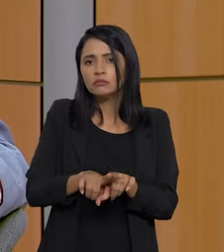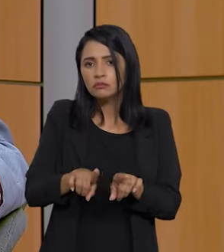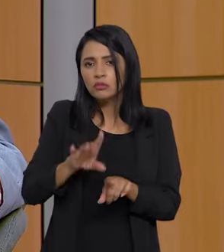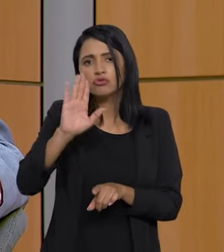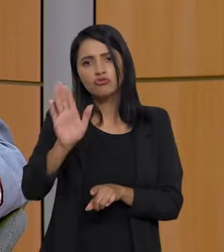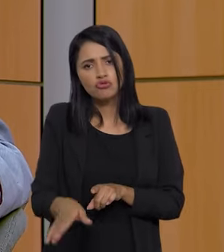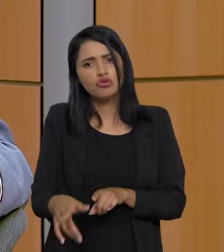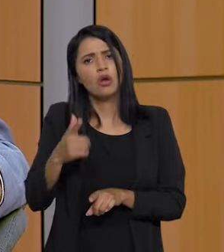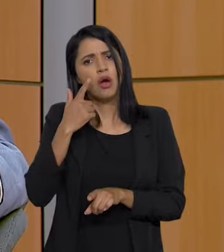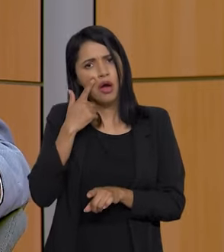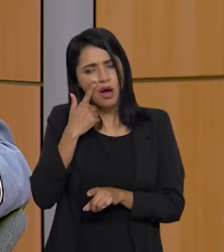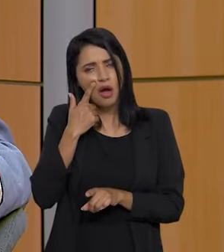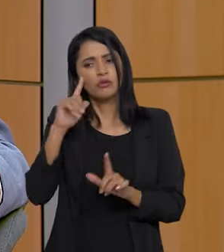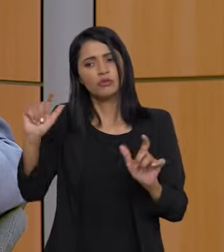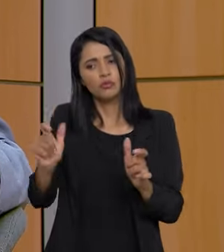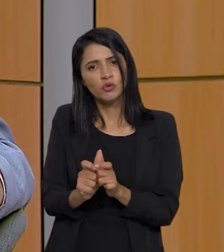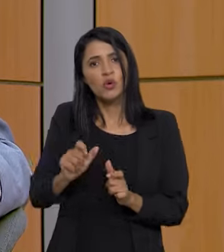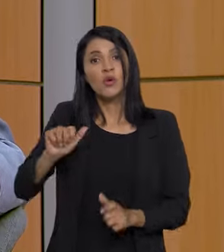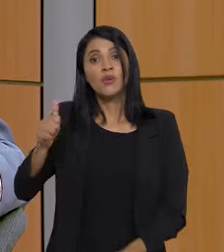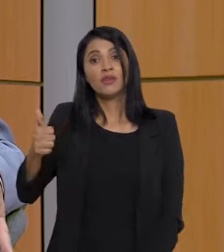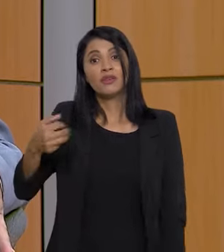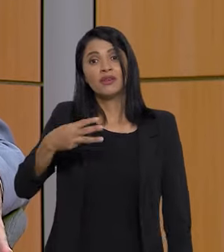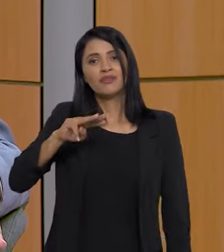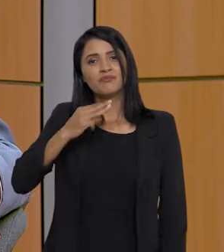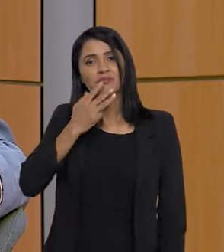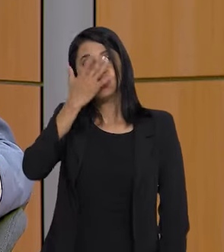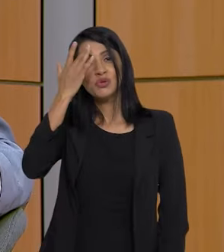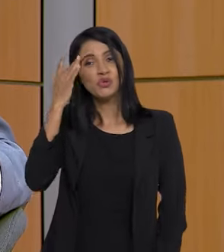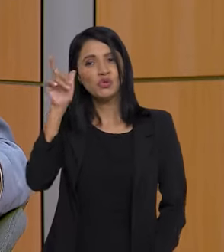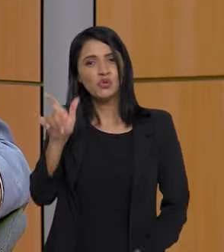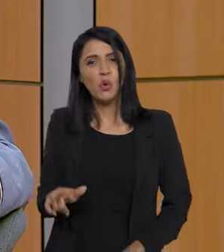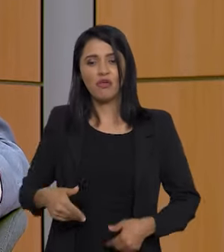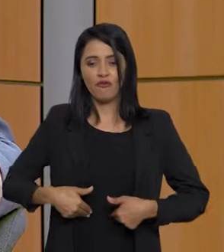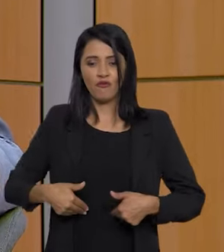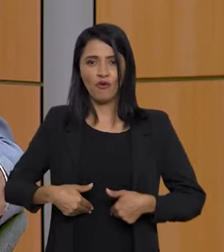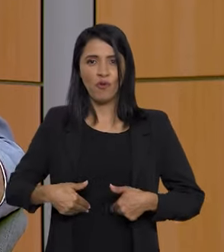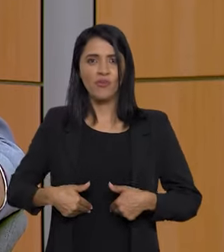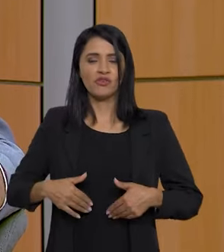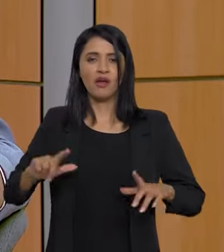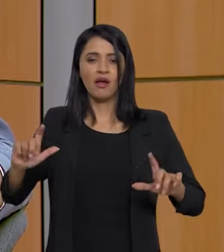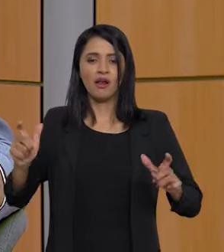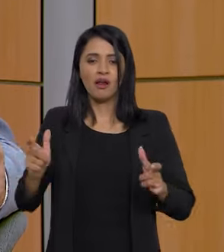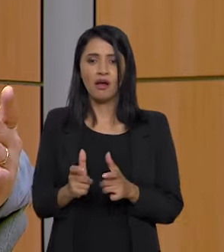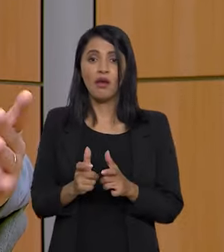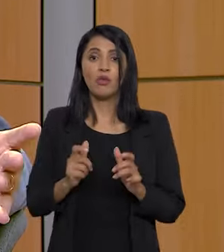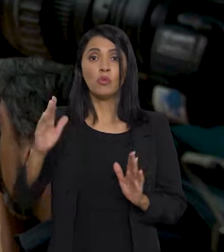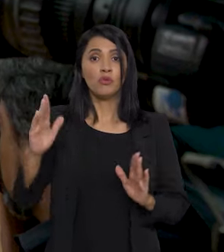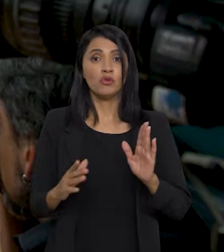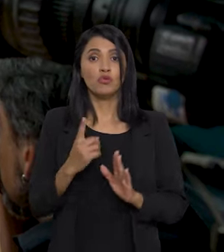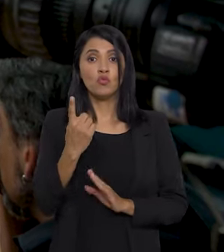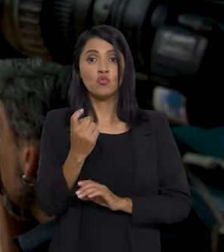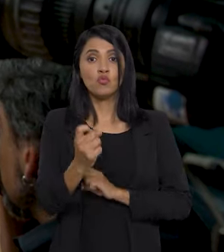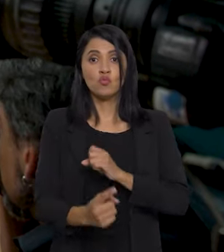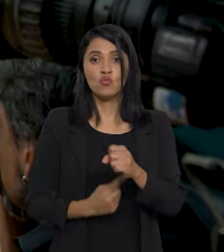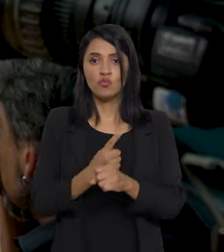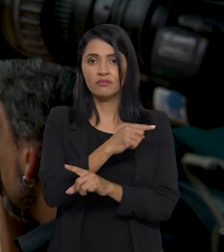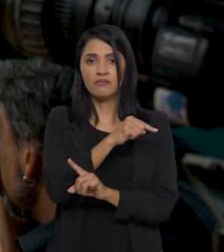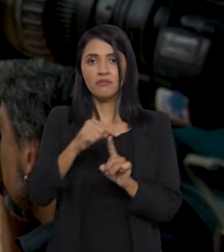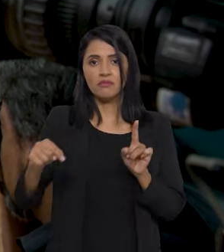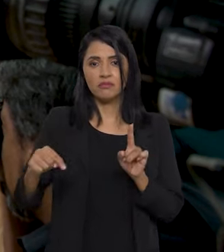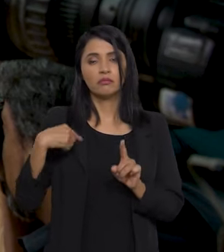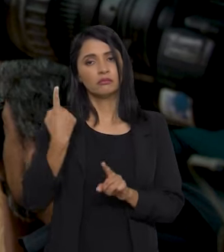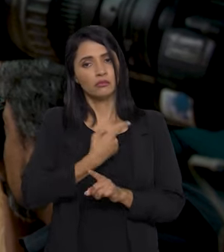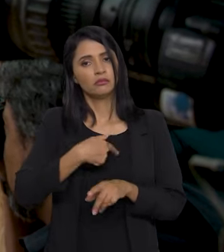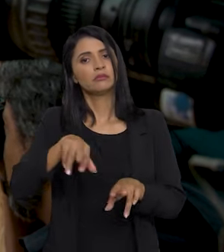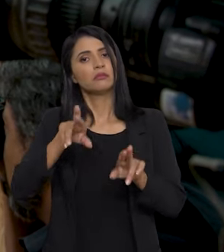inclusão já tiraram 13 milhões de pessoas do mapa da fome. Isso em um ano e meio. Então,